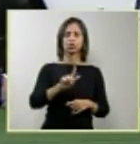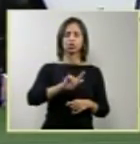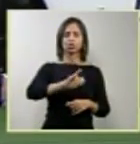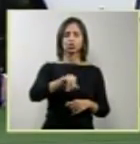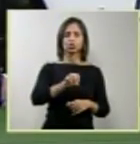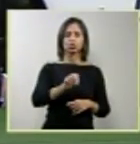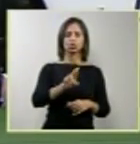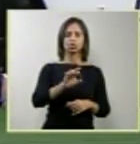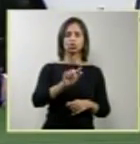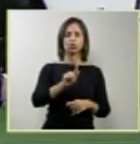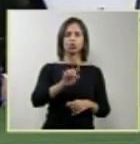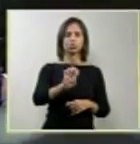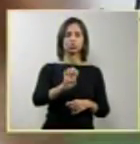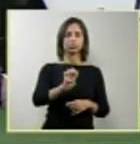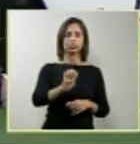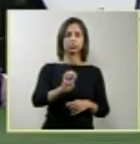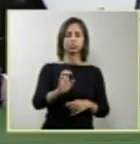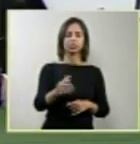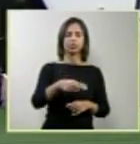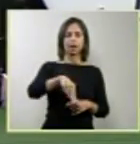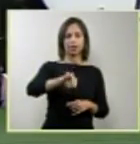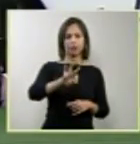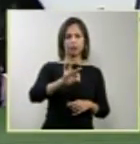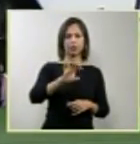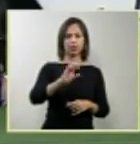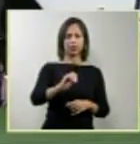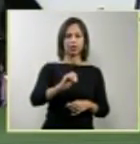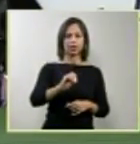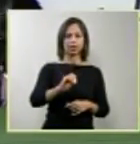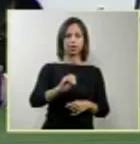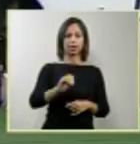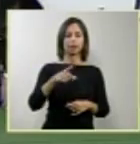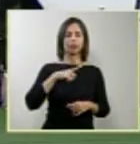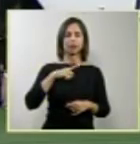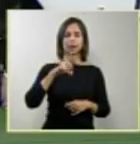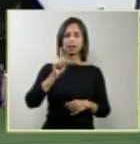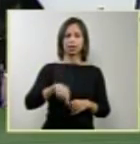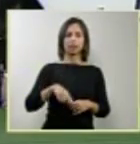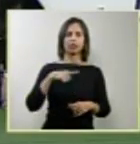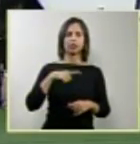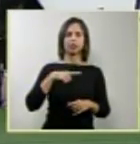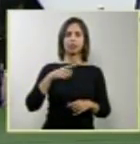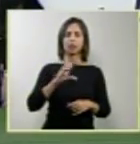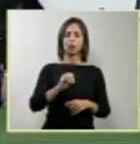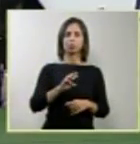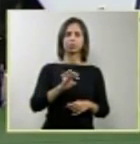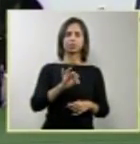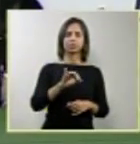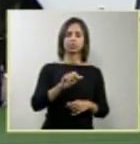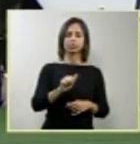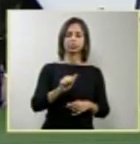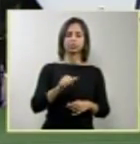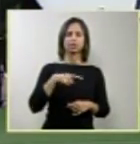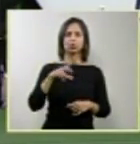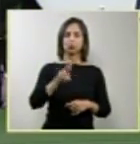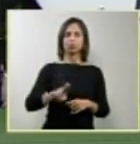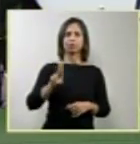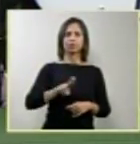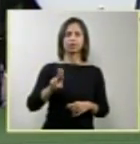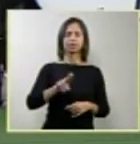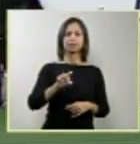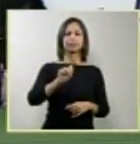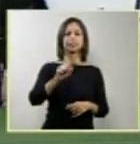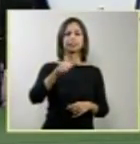Andalaf de Neto. É titular de Obstetrícia e Ginecologia da Universidade de Santo